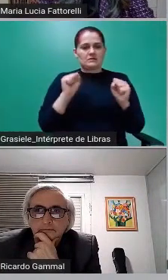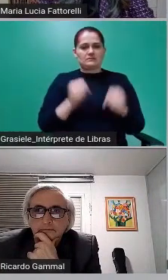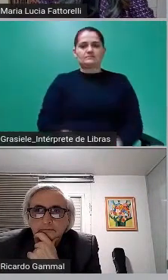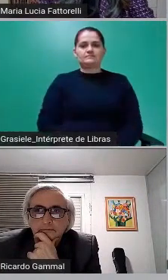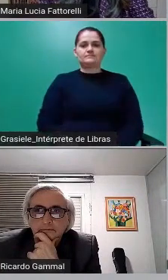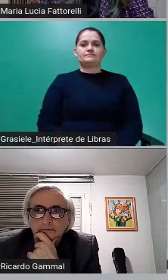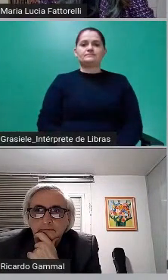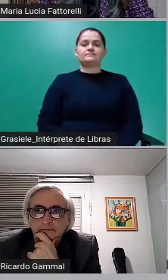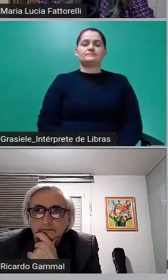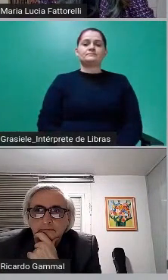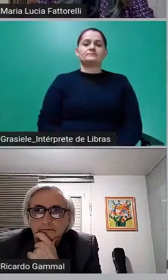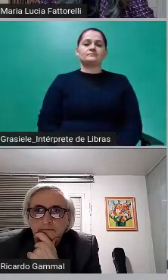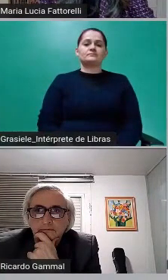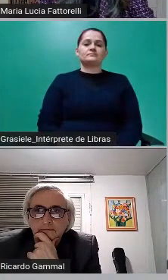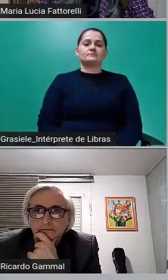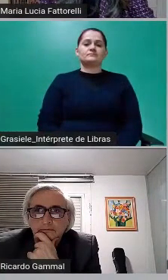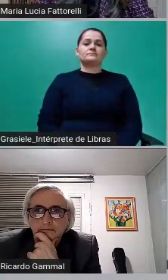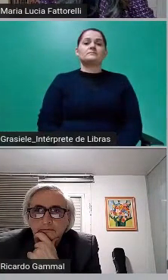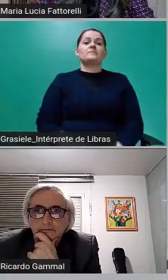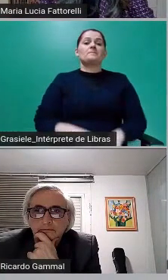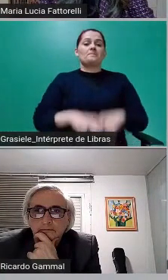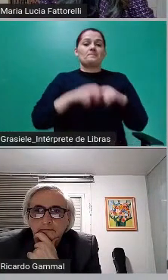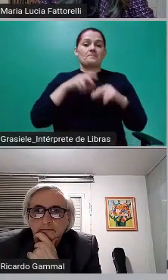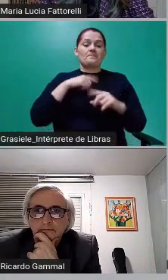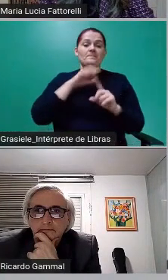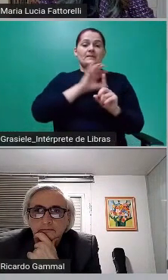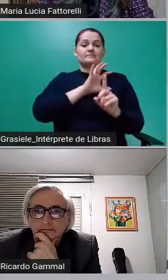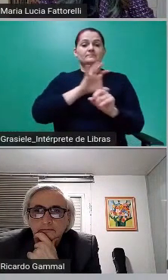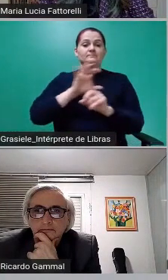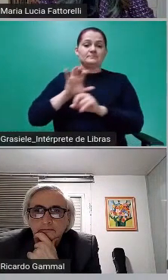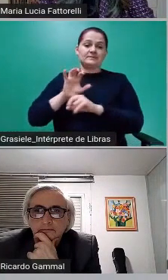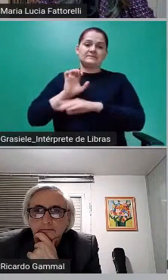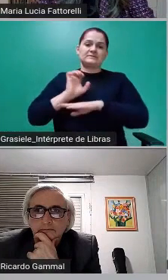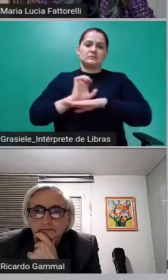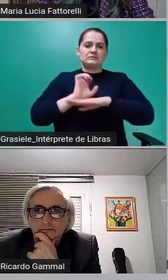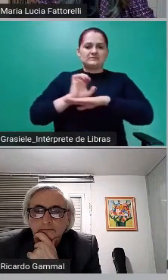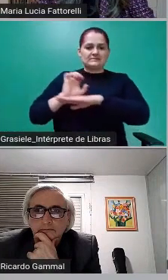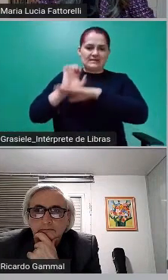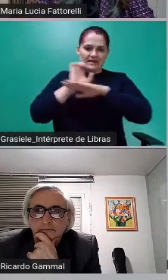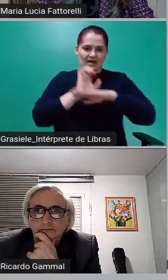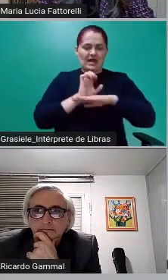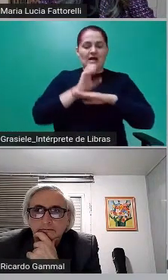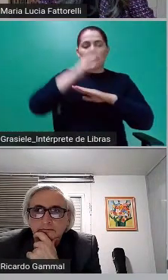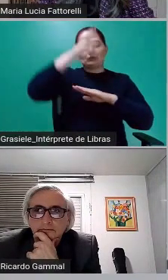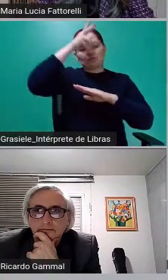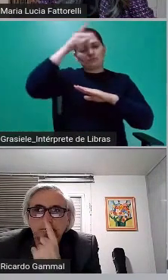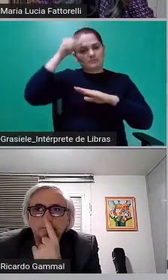foi por pressão dos estados e municípios foi